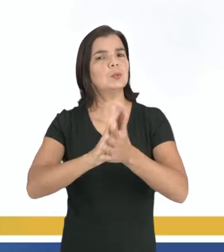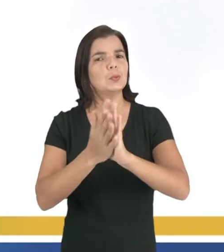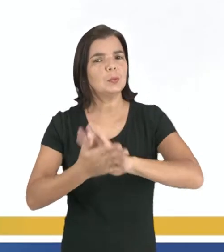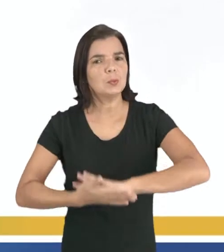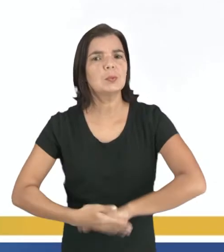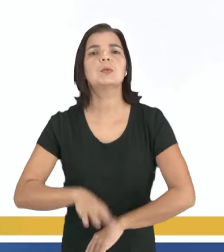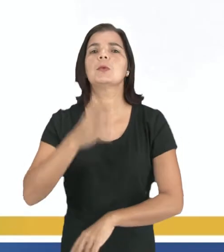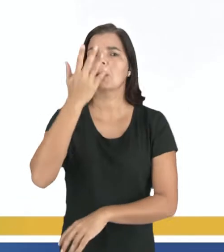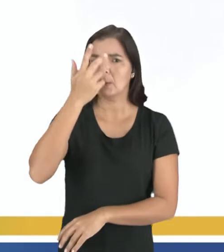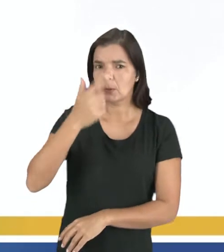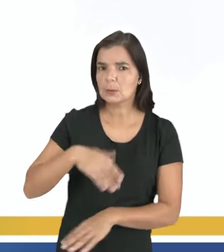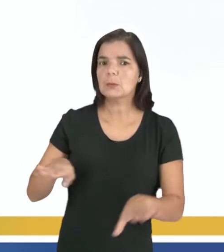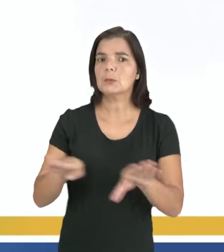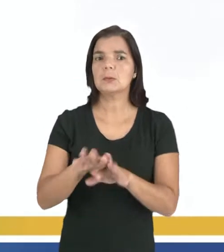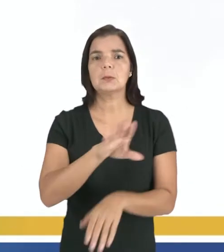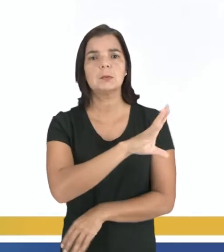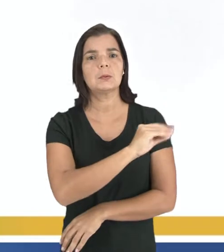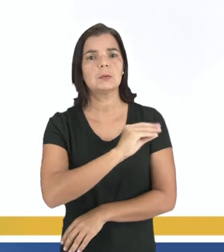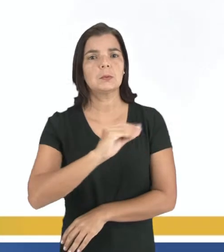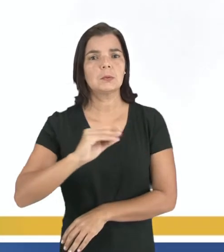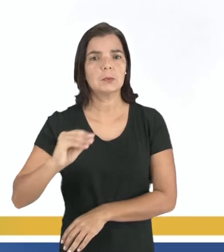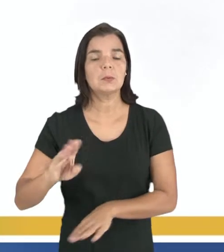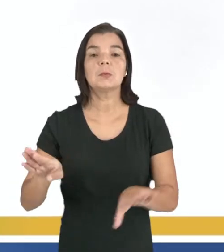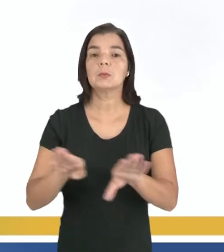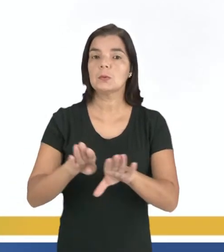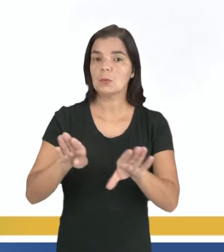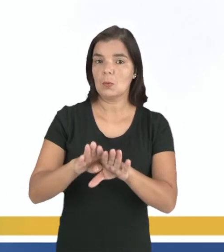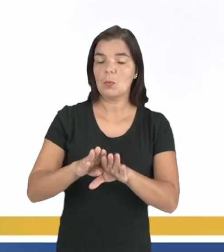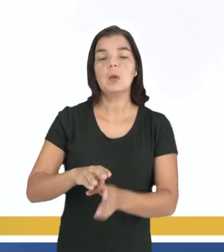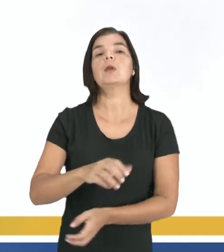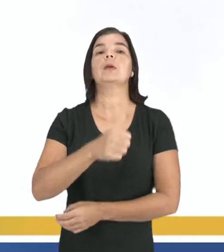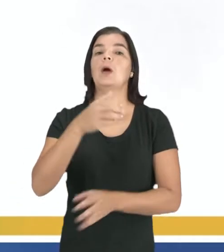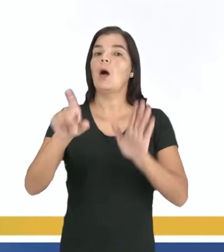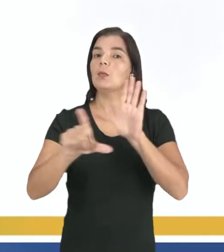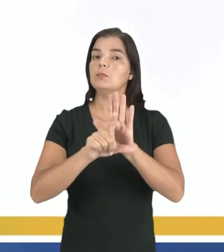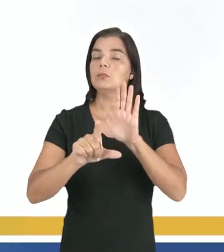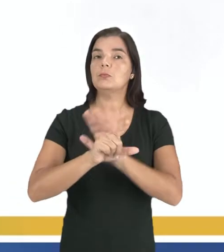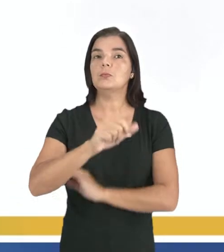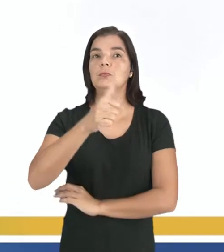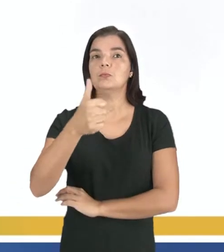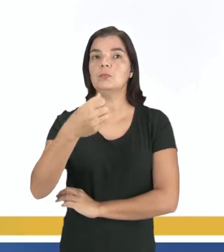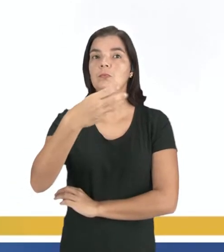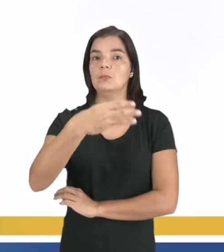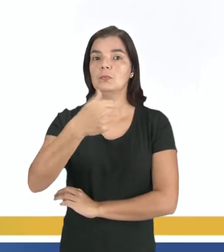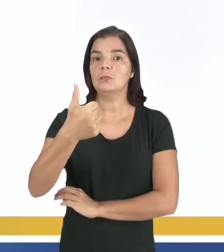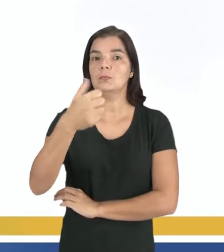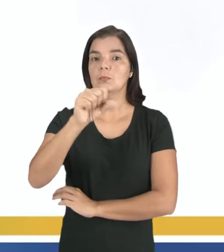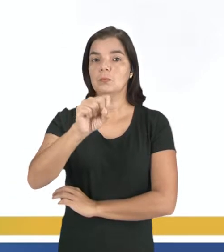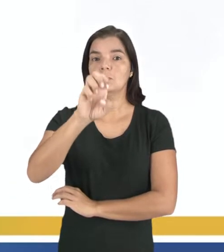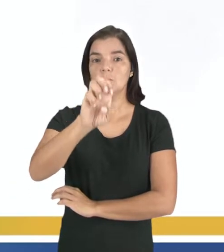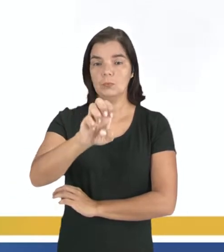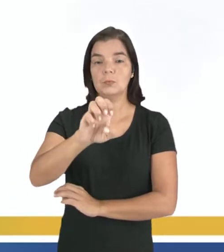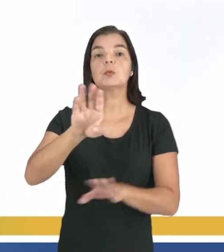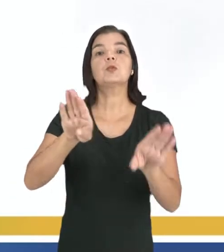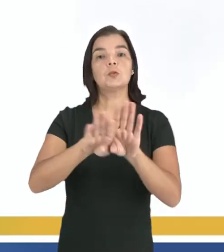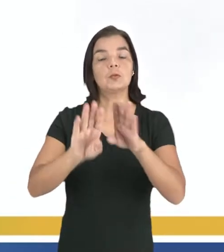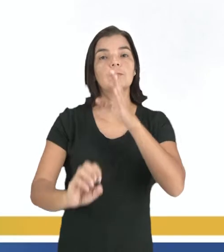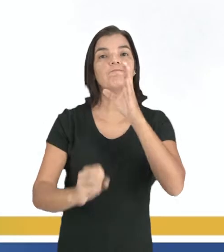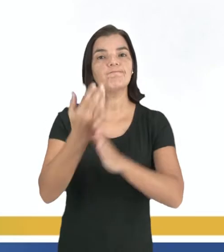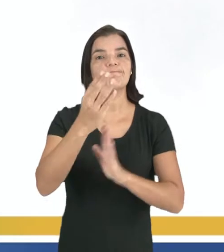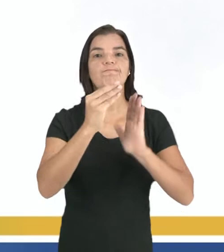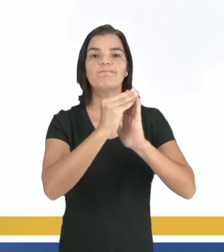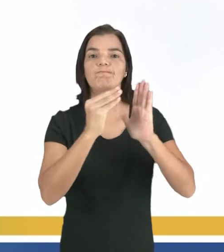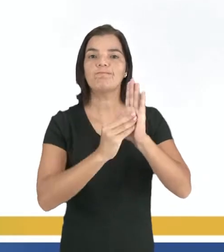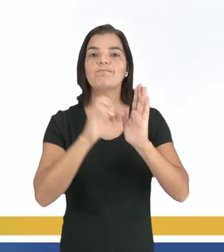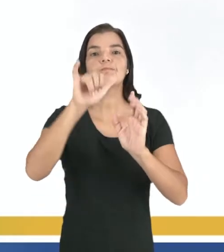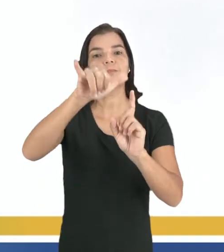crianças e adolescentes. A Lei nº 13.185, em vigor desde 2016, classifica